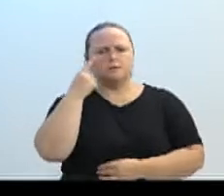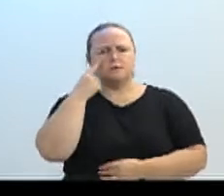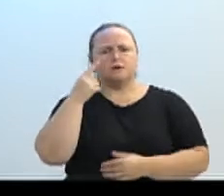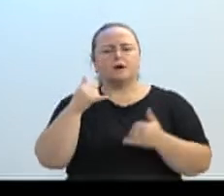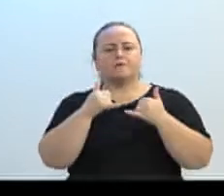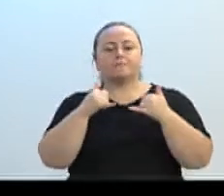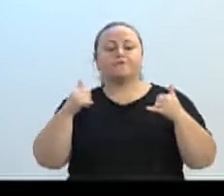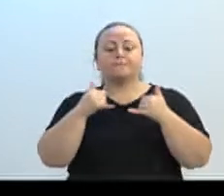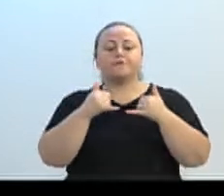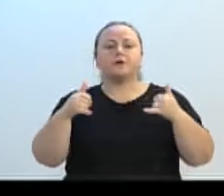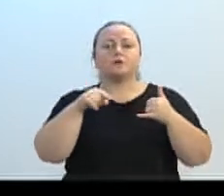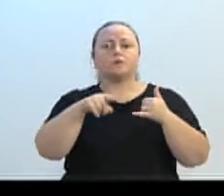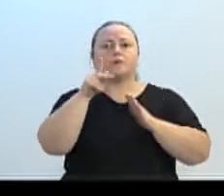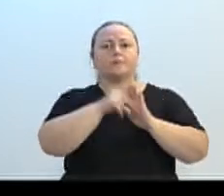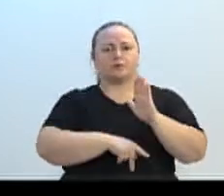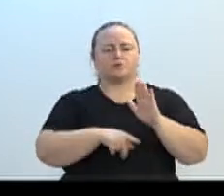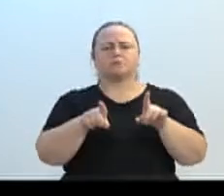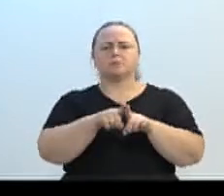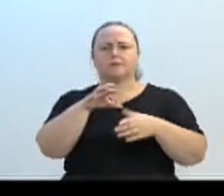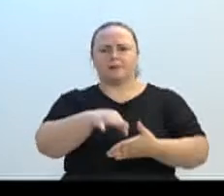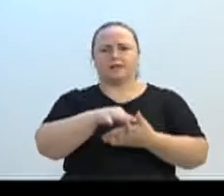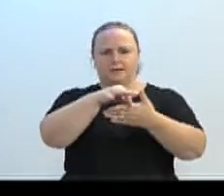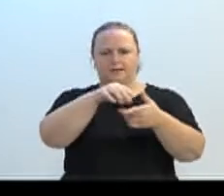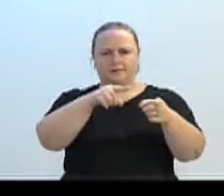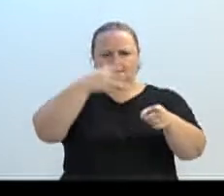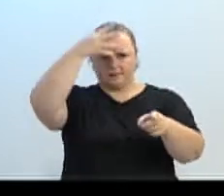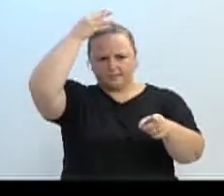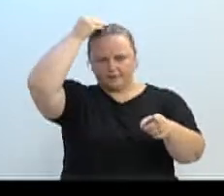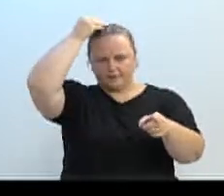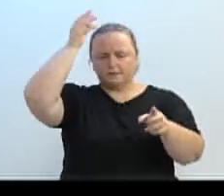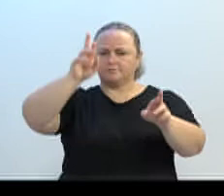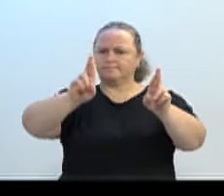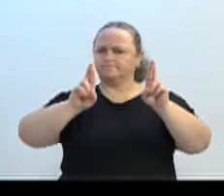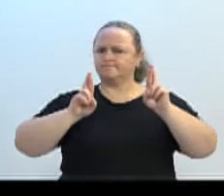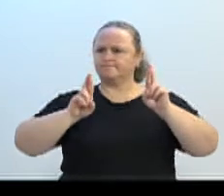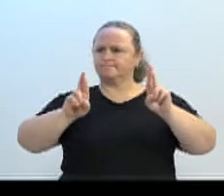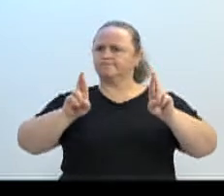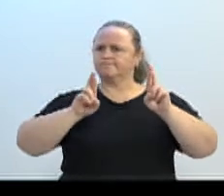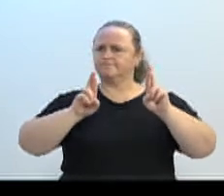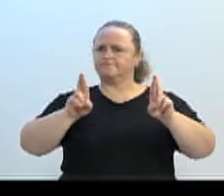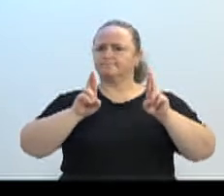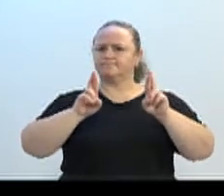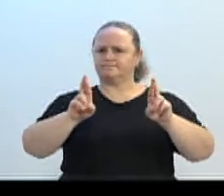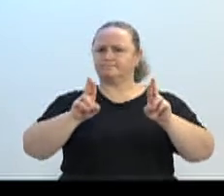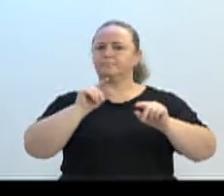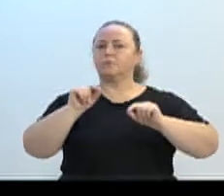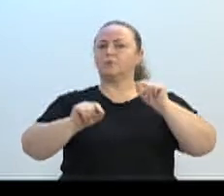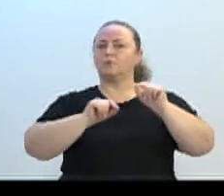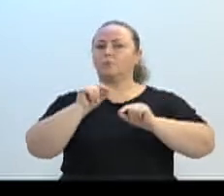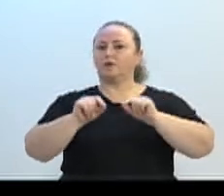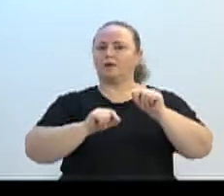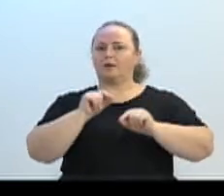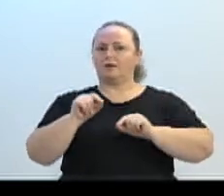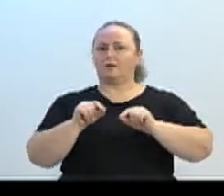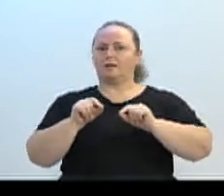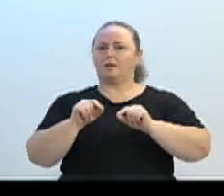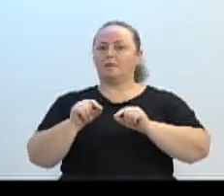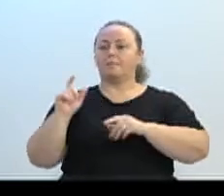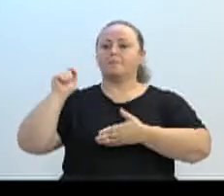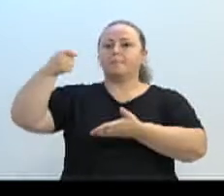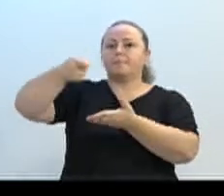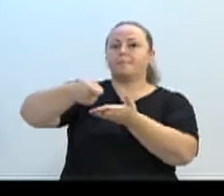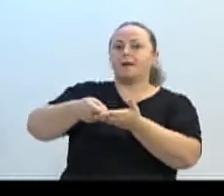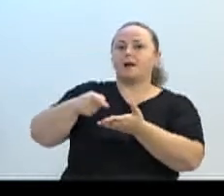projeto. E também, líder do governo, tomara, tomara, líder do governo, que não estão compensando aí a empresa que instalou uma